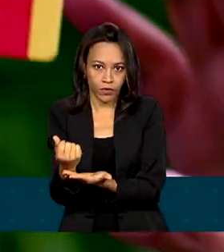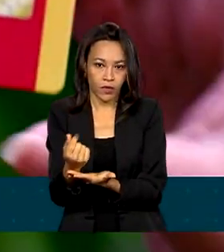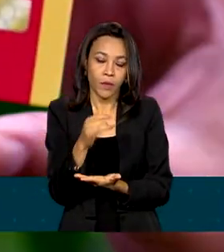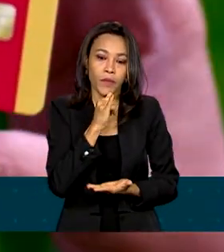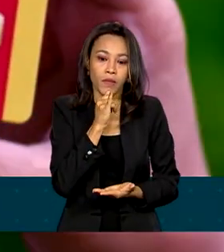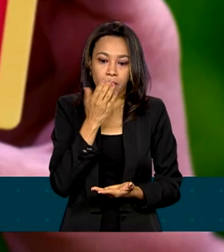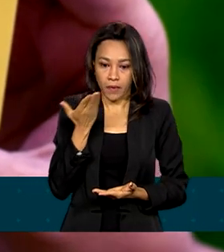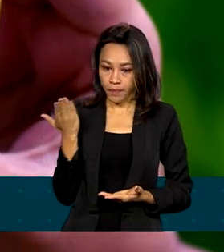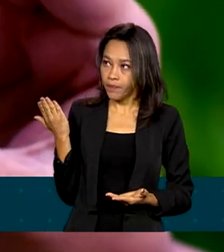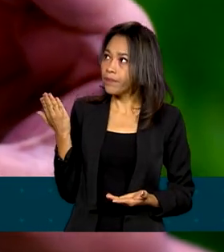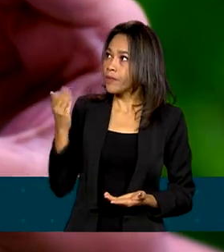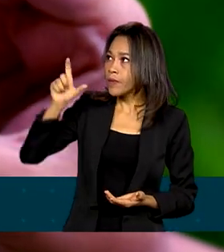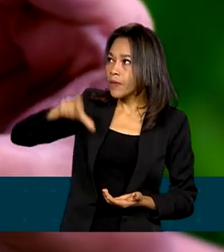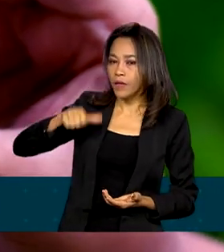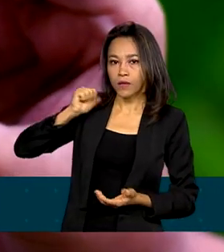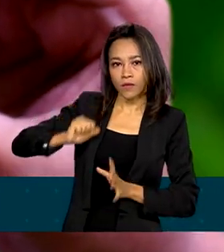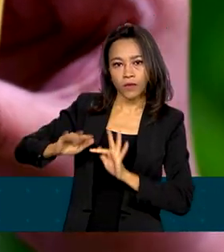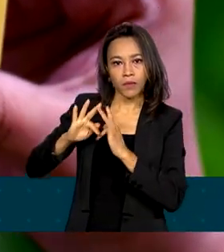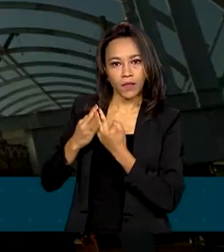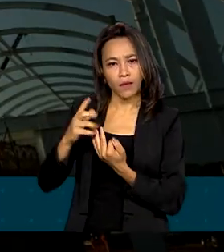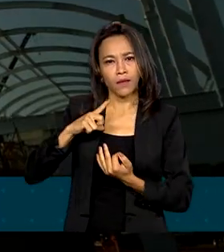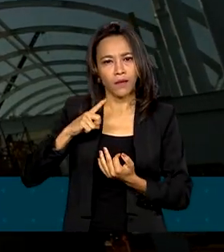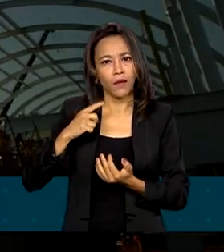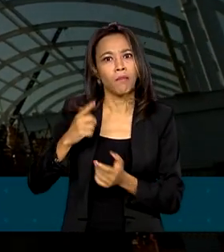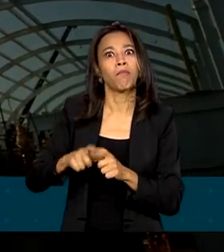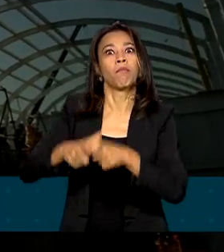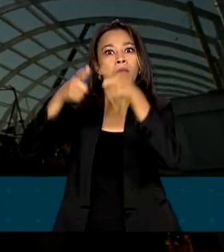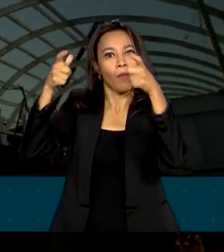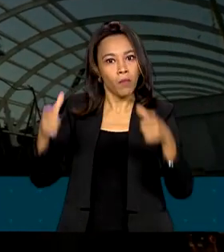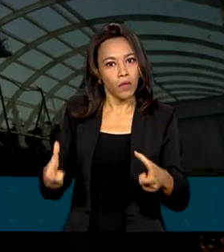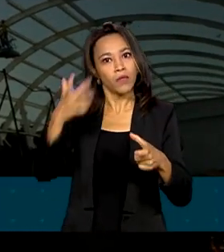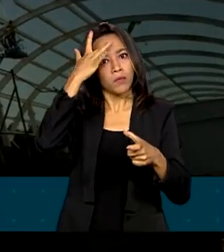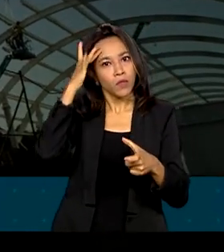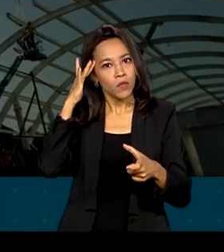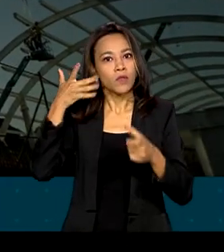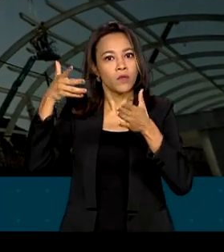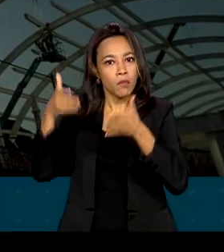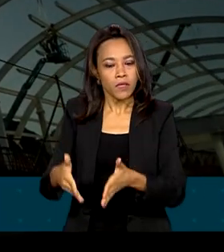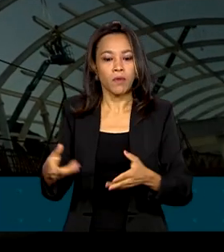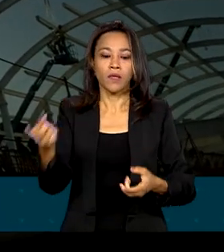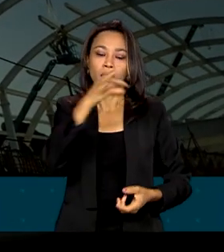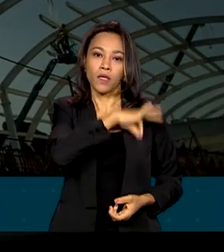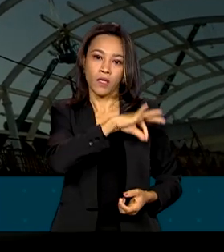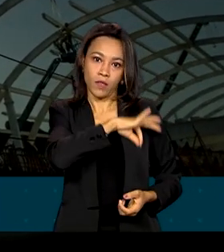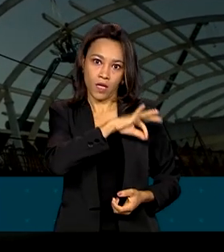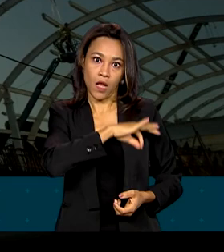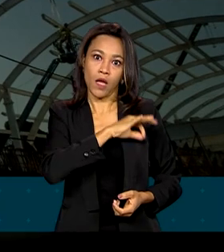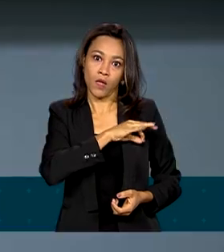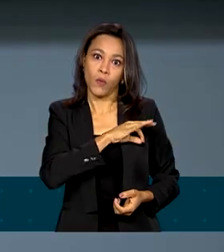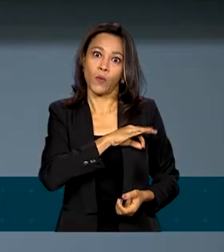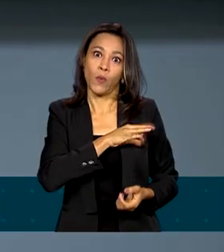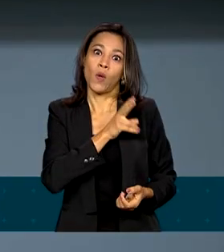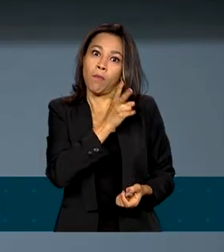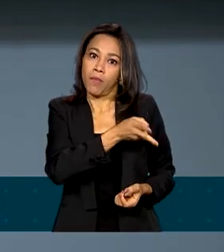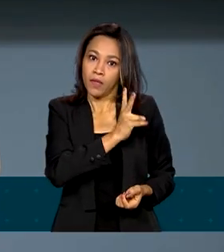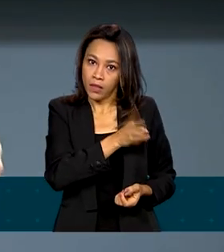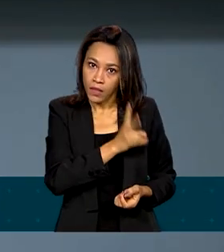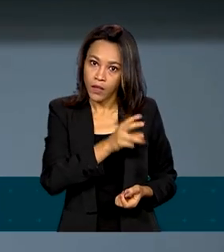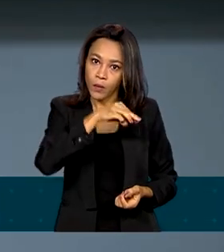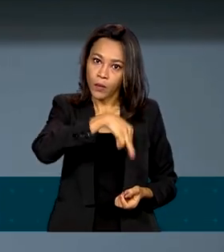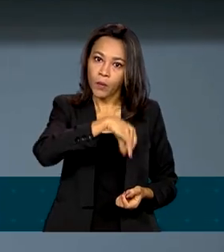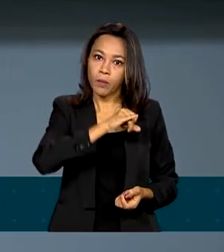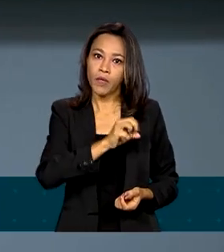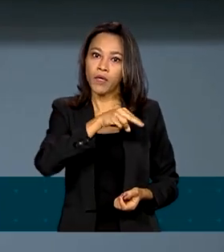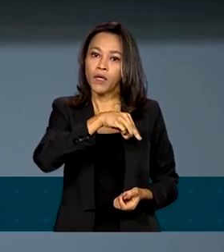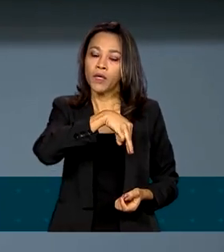que o Bolsa Família atenda mais pessoas e que a política de valorização do salário mínimo seja mantida. Nós estamos falando de